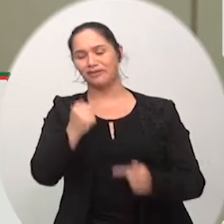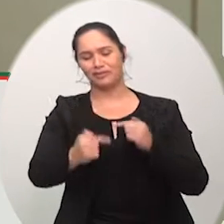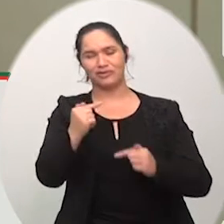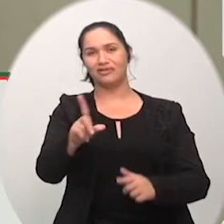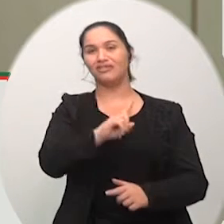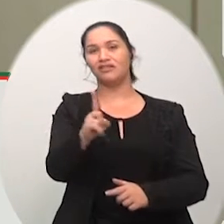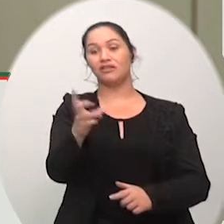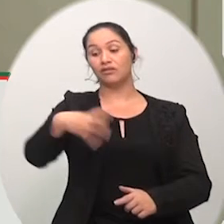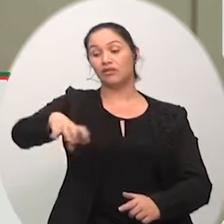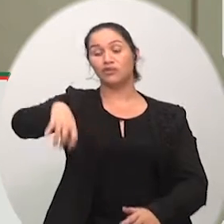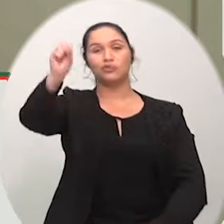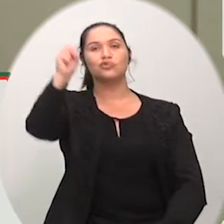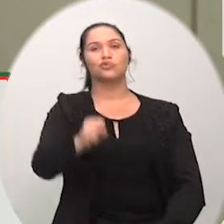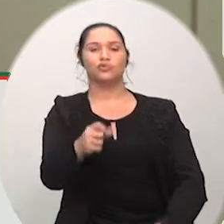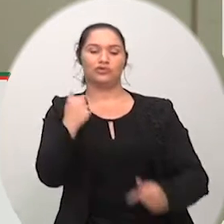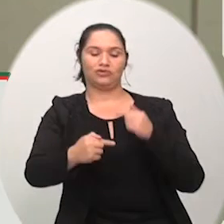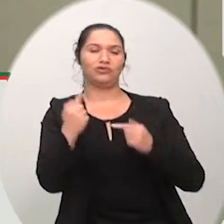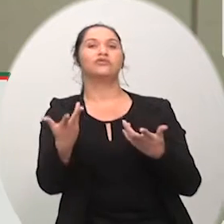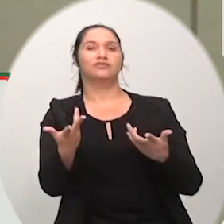é a região do sul inteira